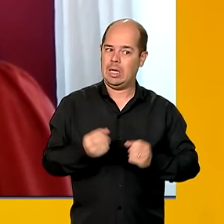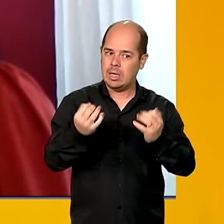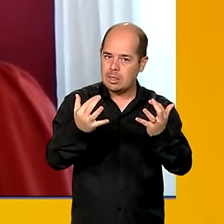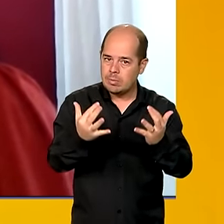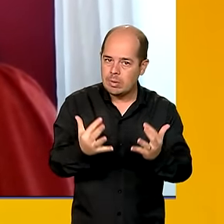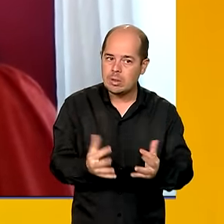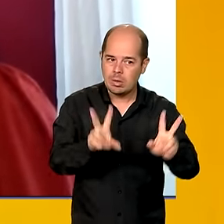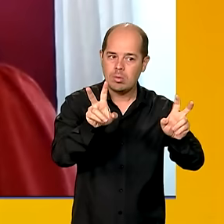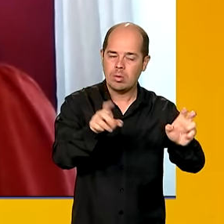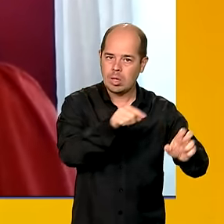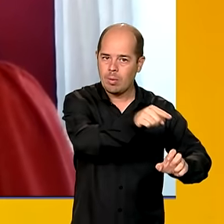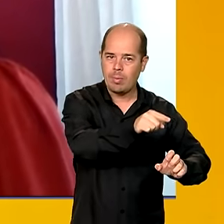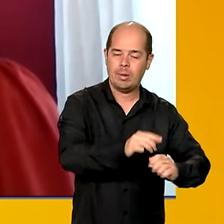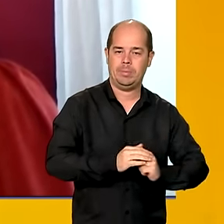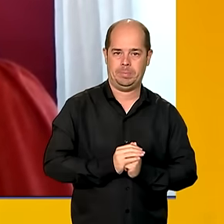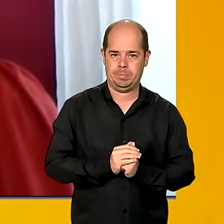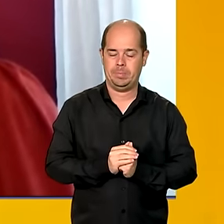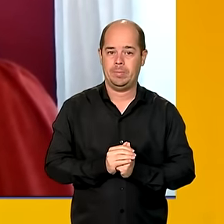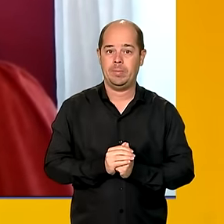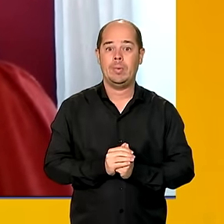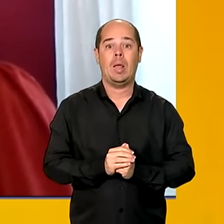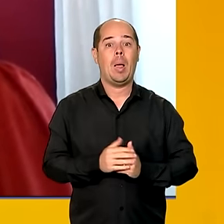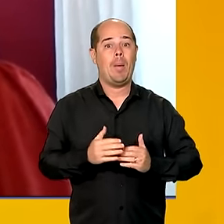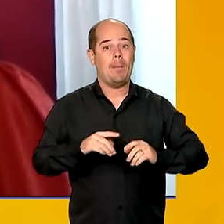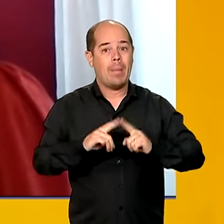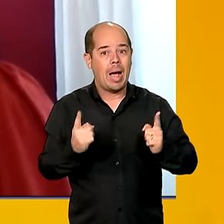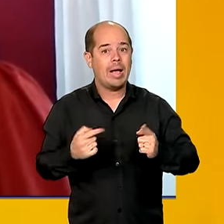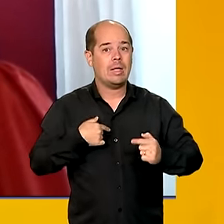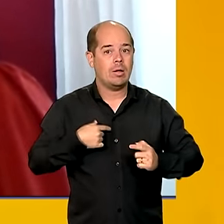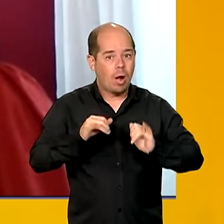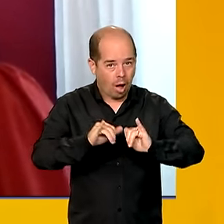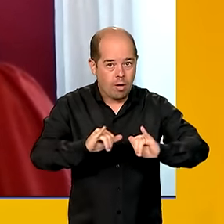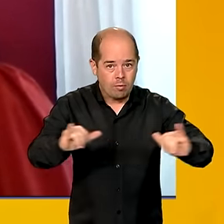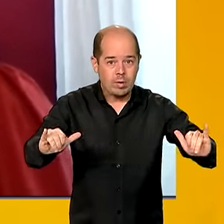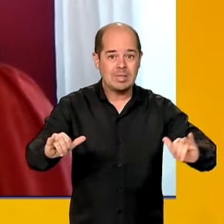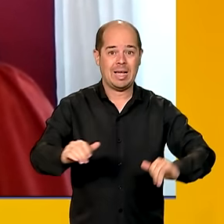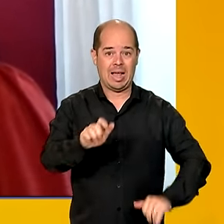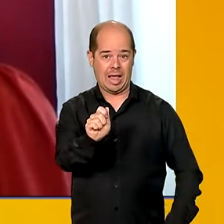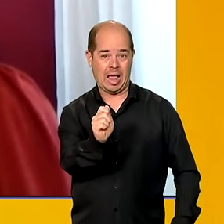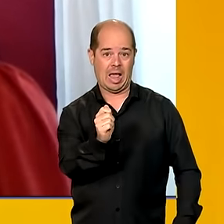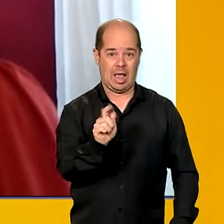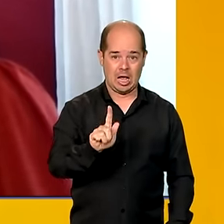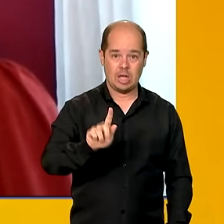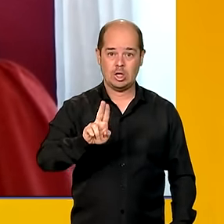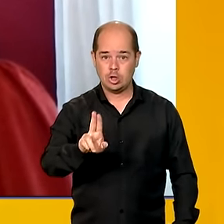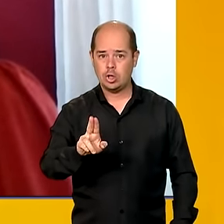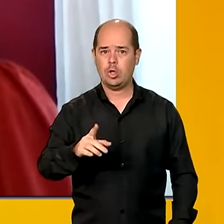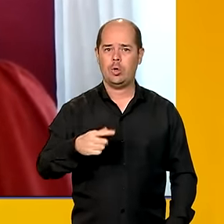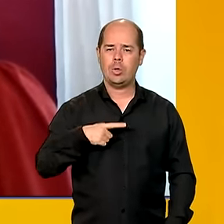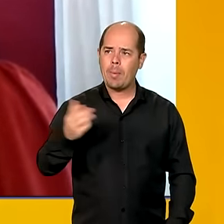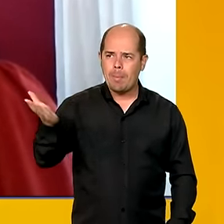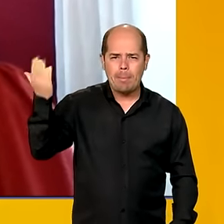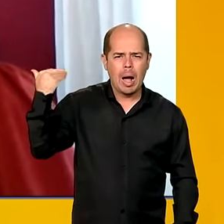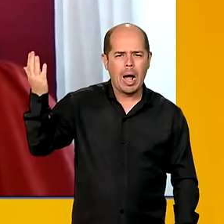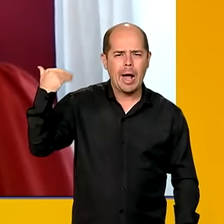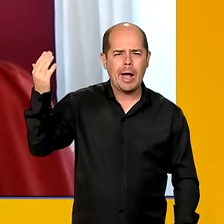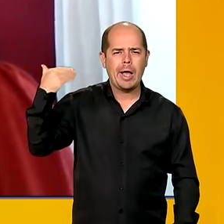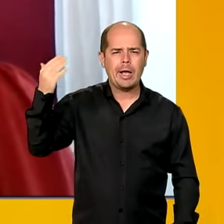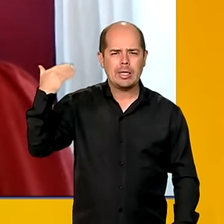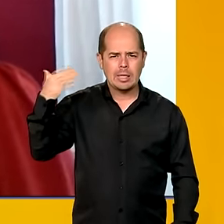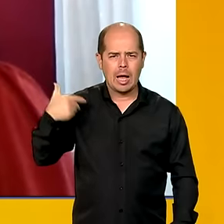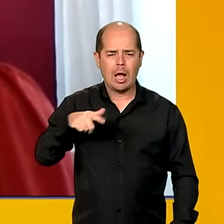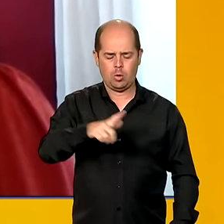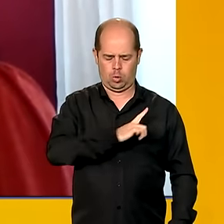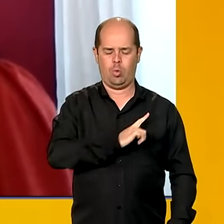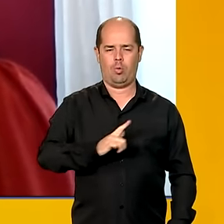os telespectadores é que a AGU vem empenhada desde o primeiro momento desta gestão do